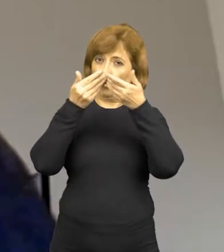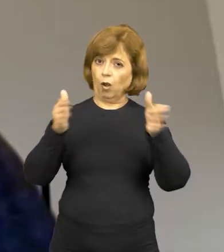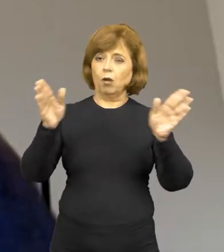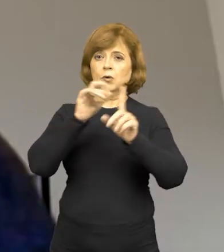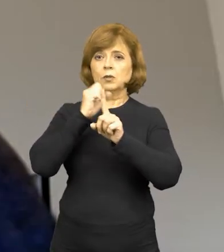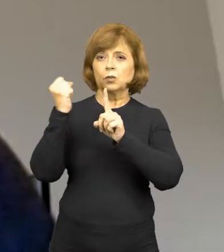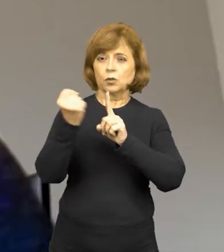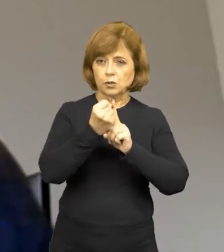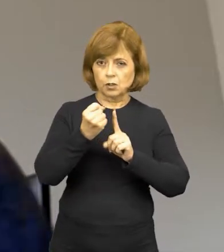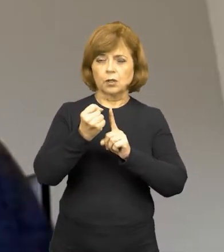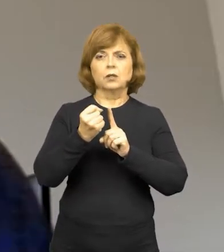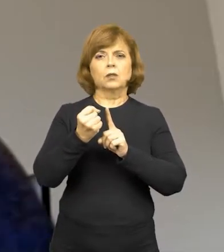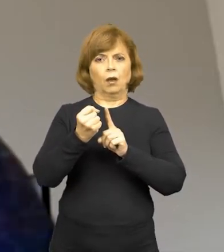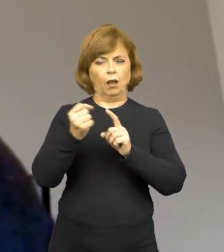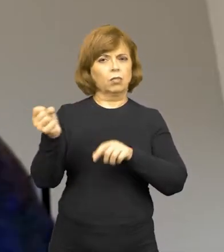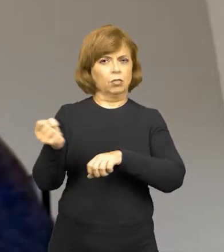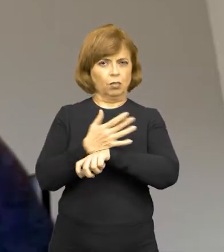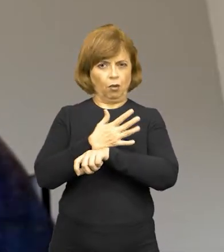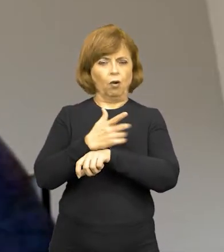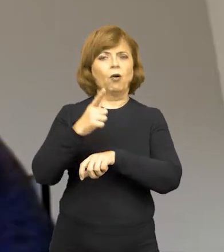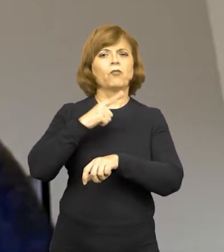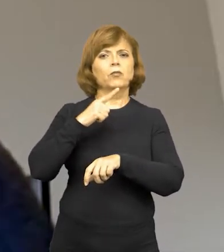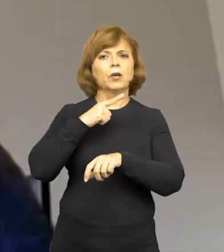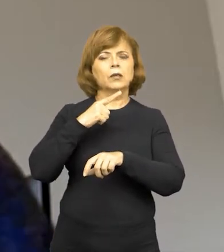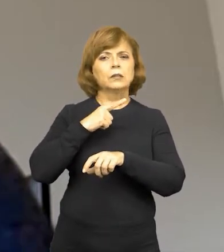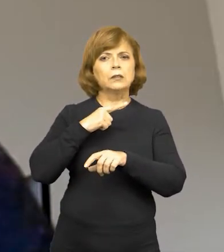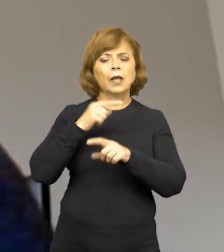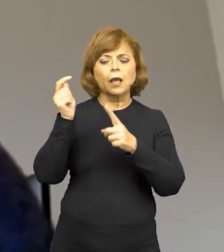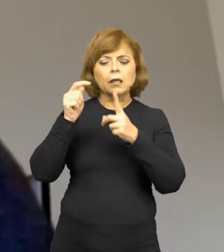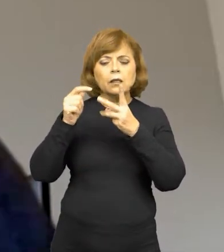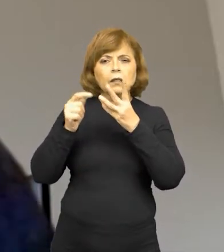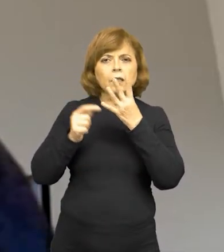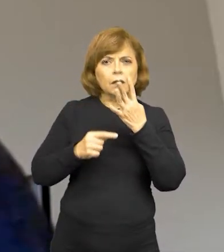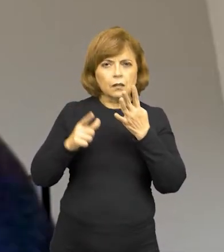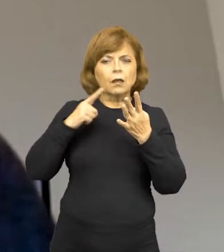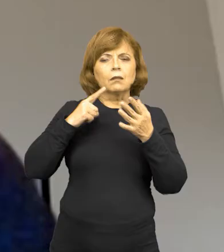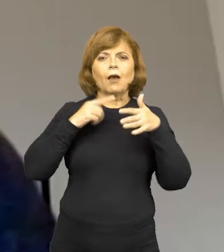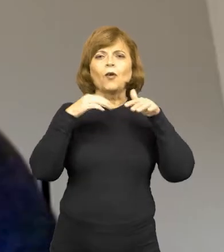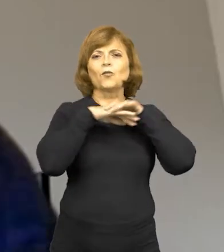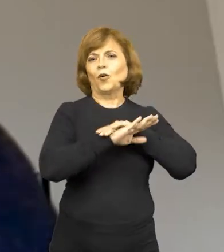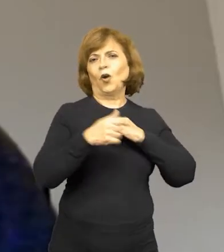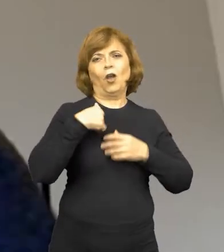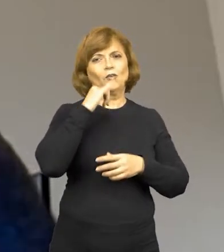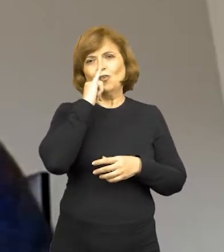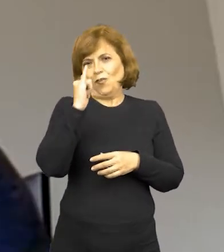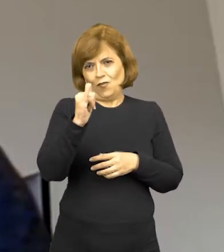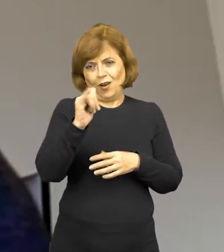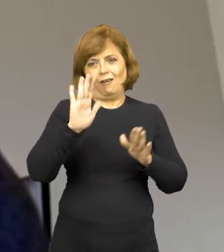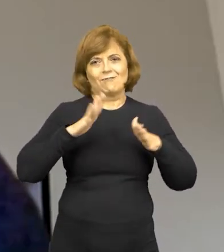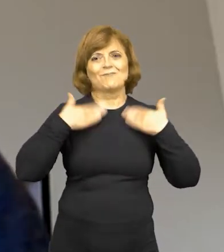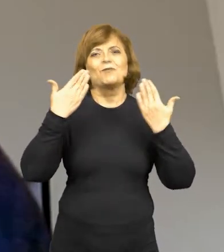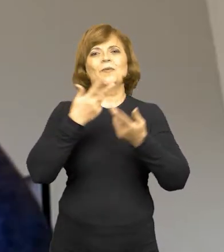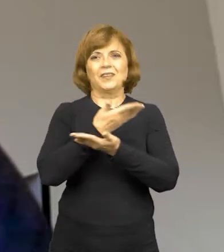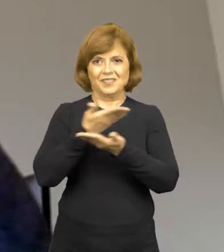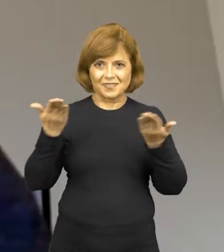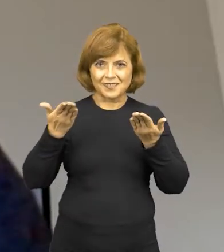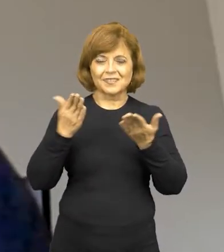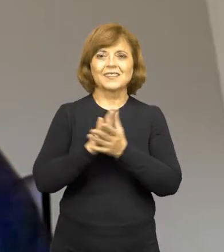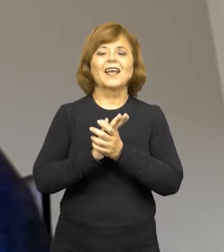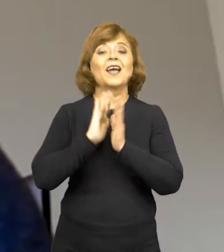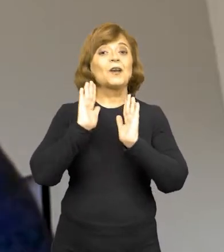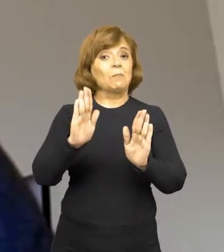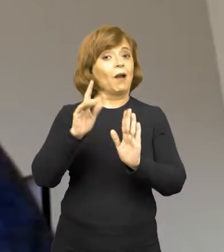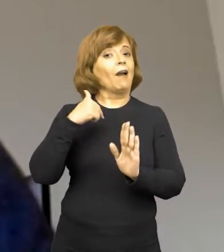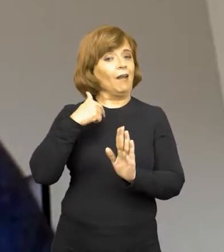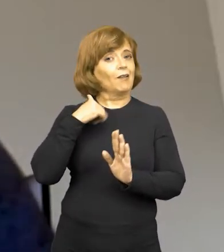aspectos que tangenciam alguns itens que estão no arquivo. Eu não quero falar sobre o que é que perde a graça, mas eu